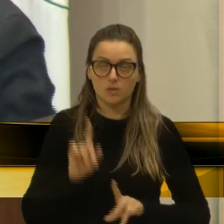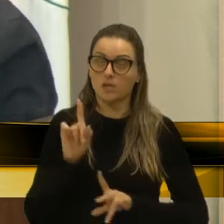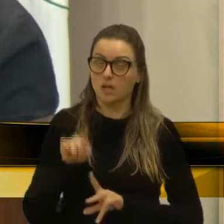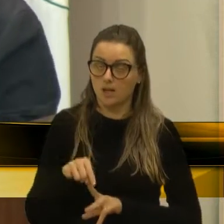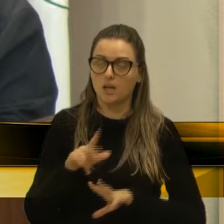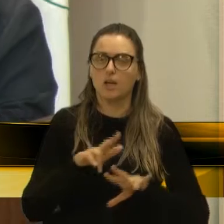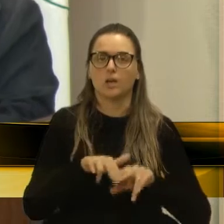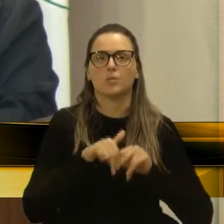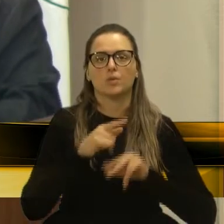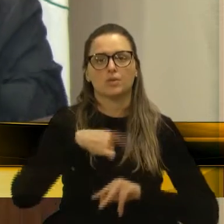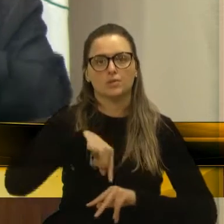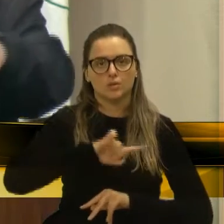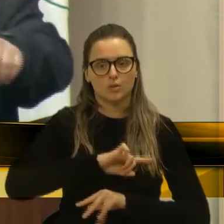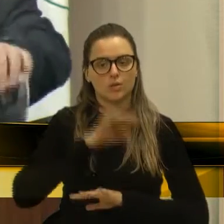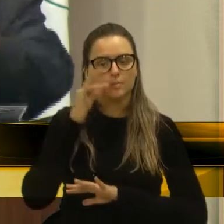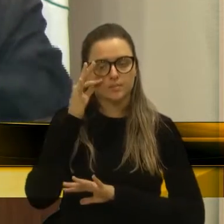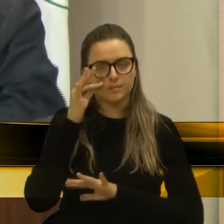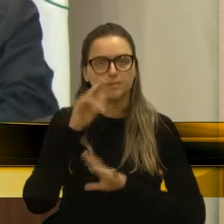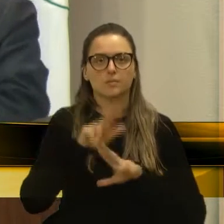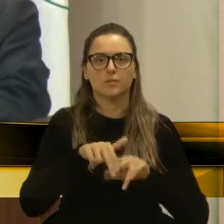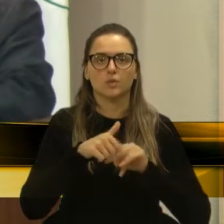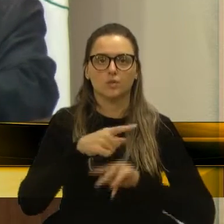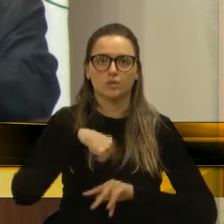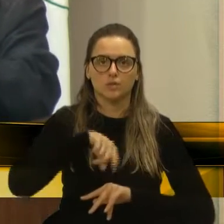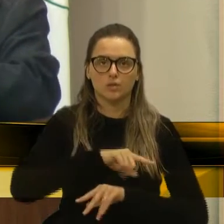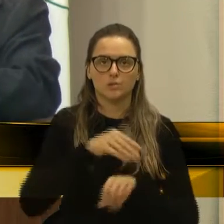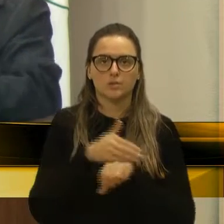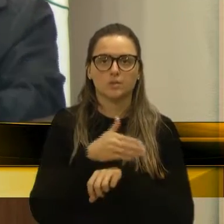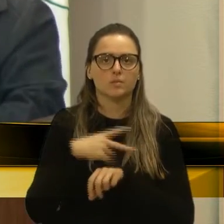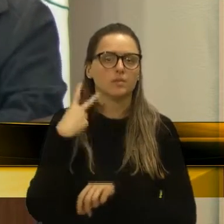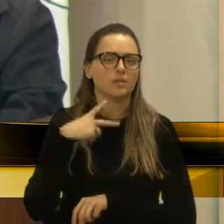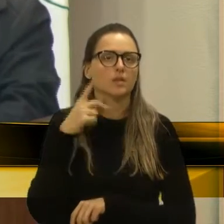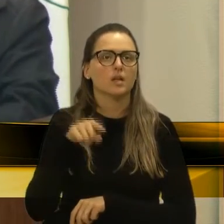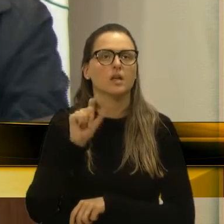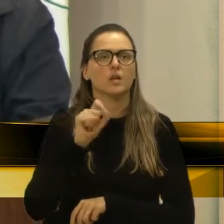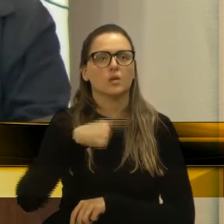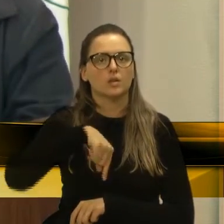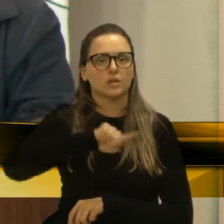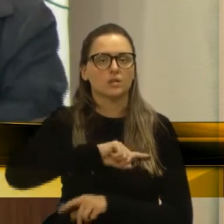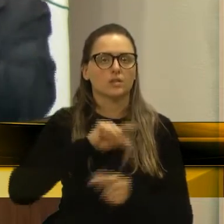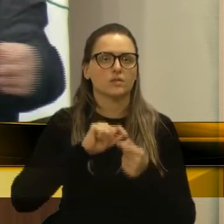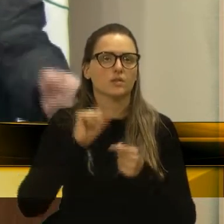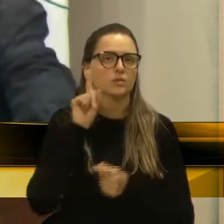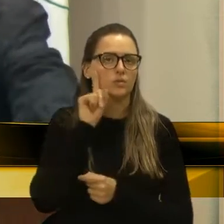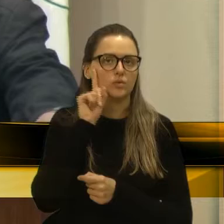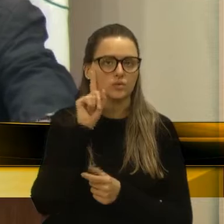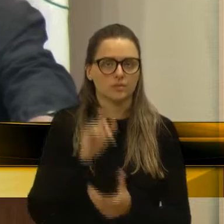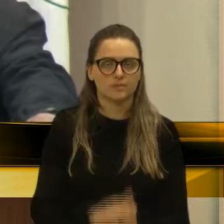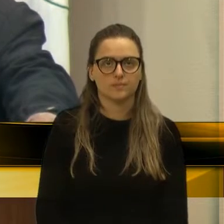isso que nós estamos aqui, e é para isso que nós concorremos ao vereador, e é isso que nós estamos fazendo todos os dias.